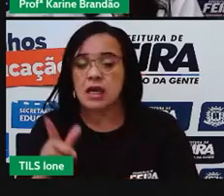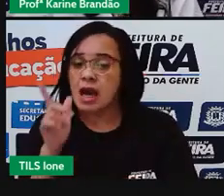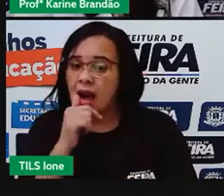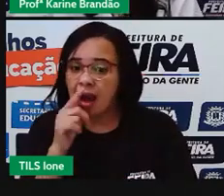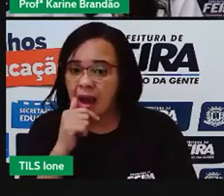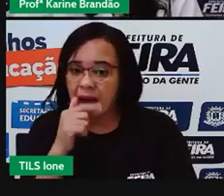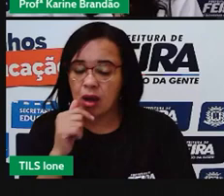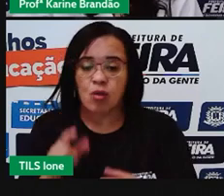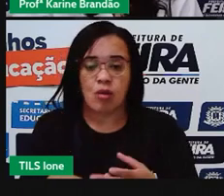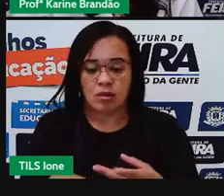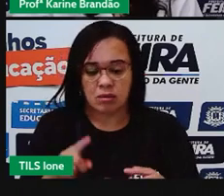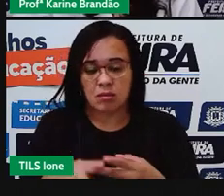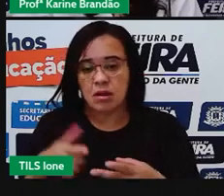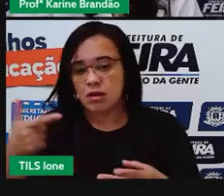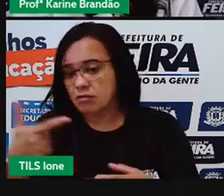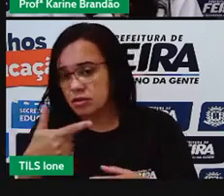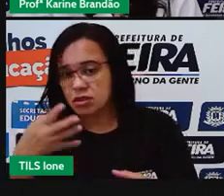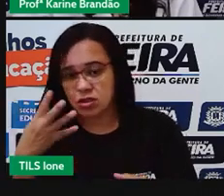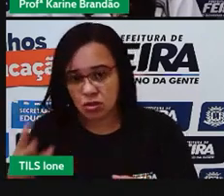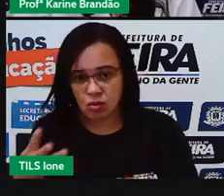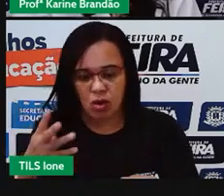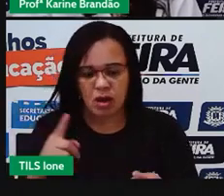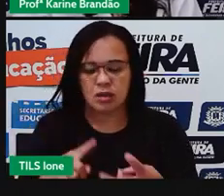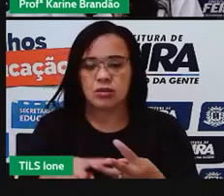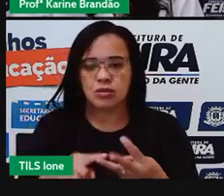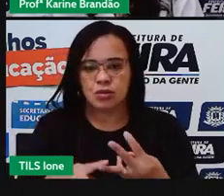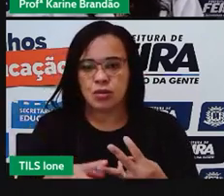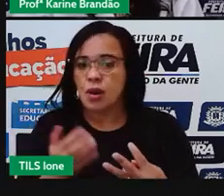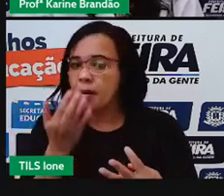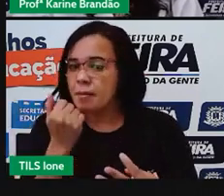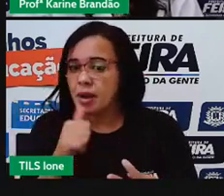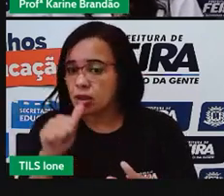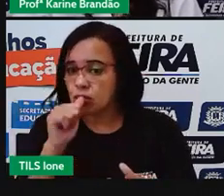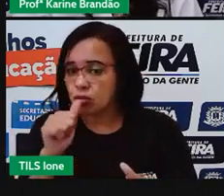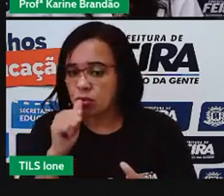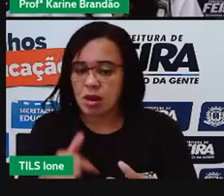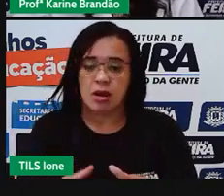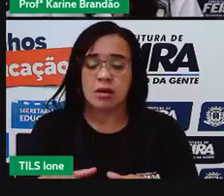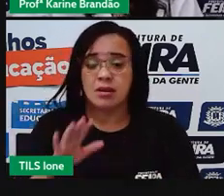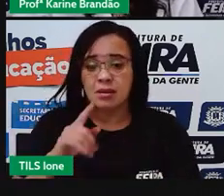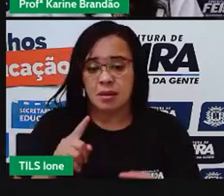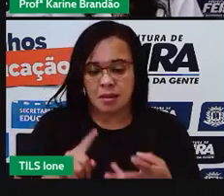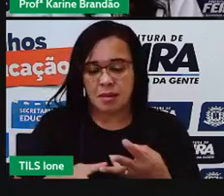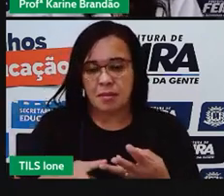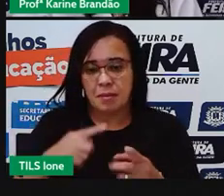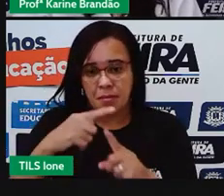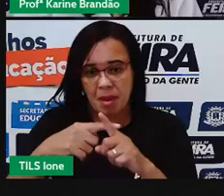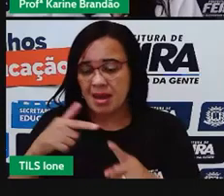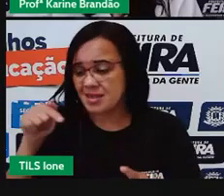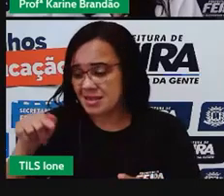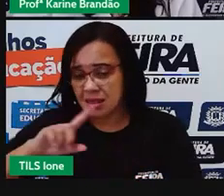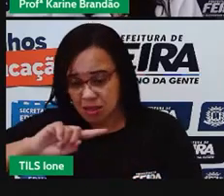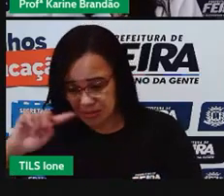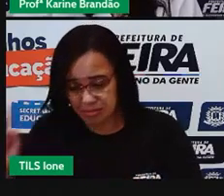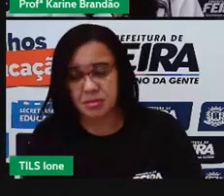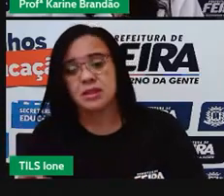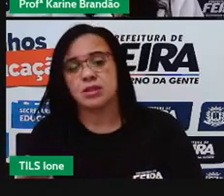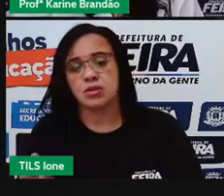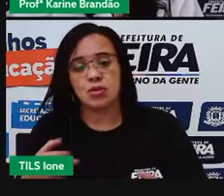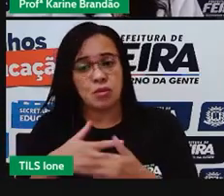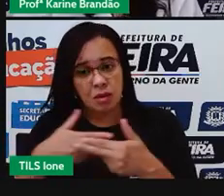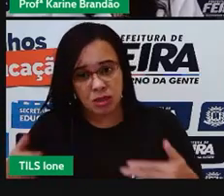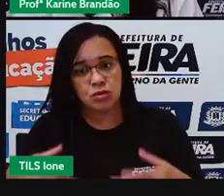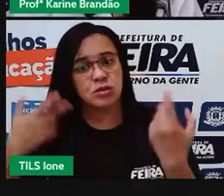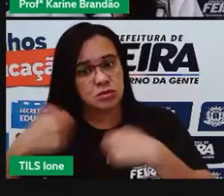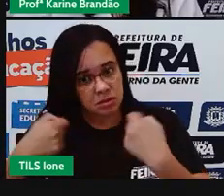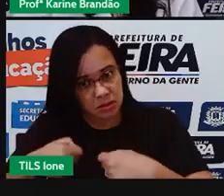mais 24 milhões de litros de água bebida, mais 7 mil litros de água para o serviço, né? É